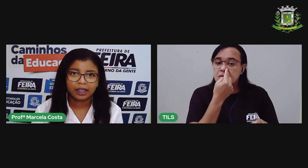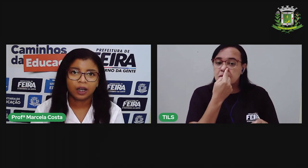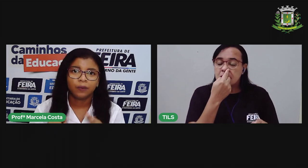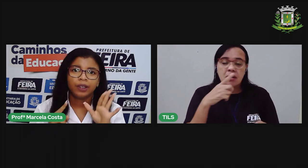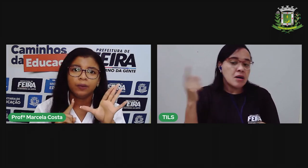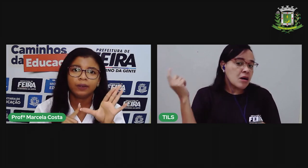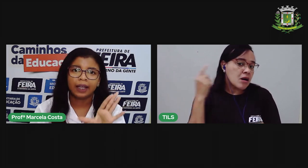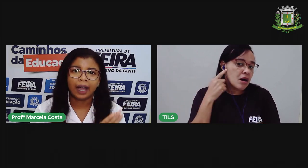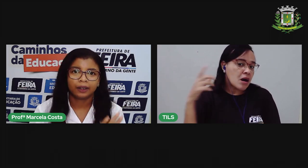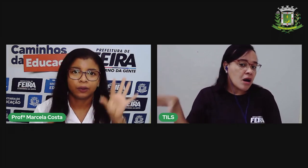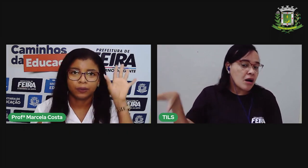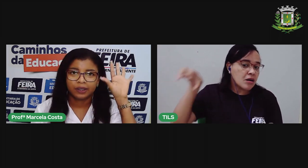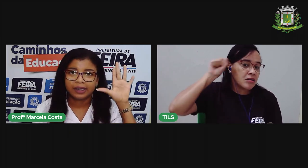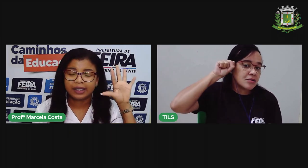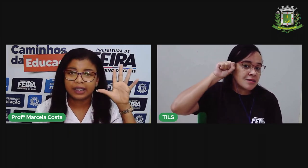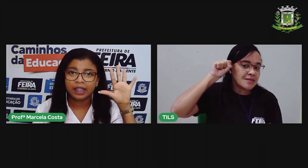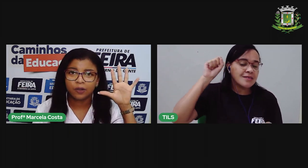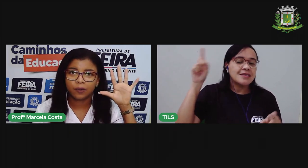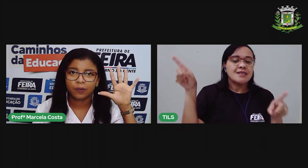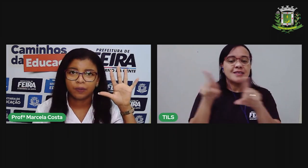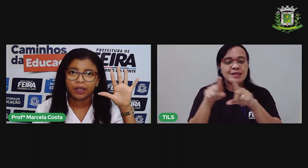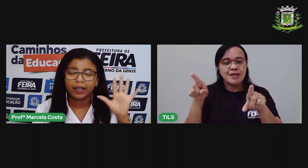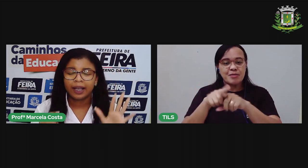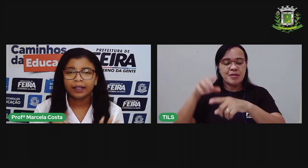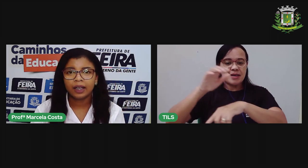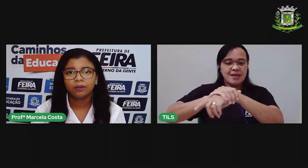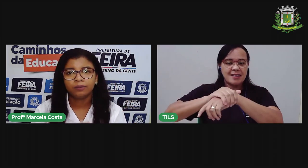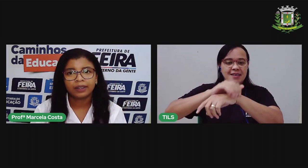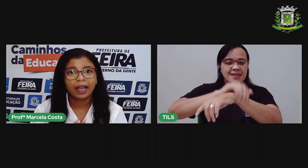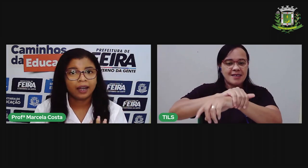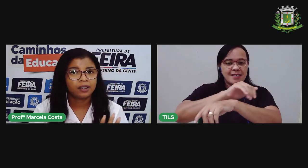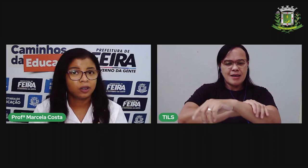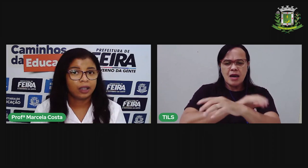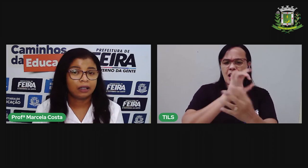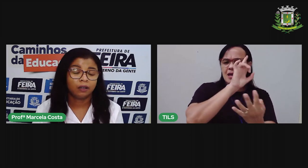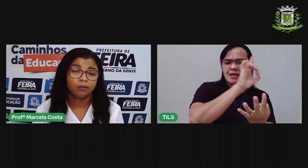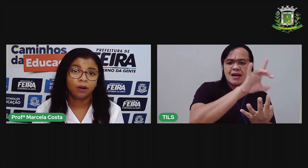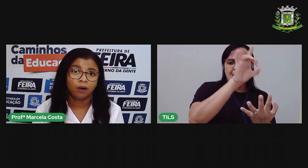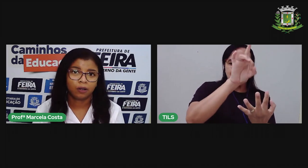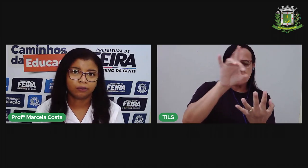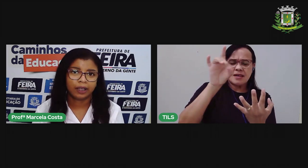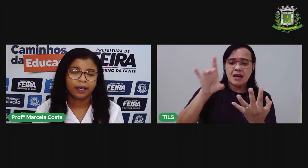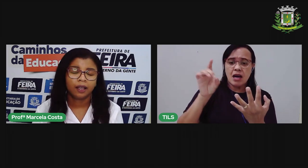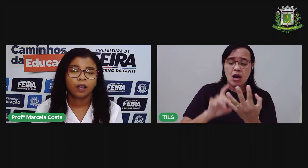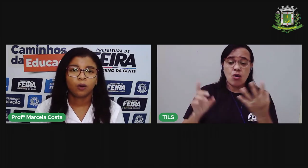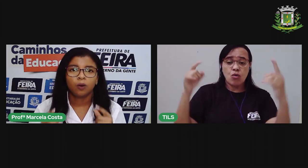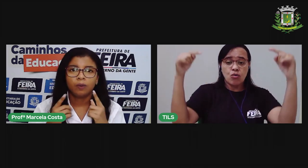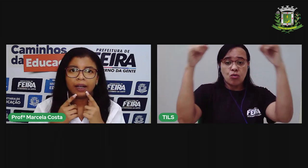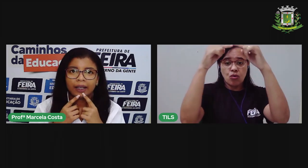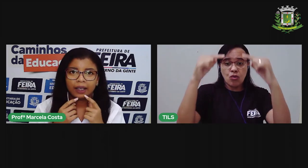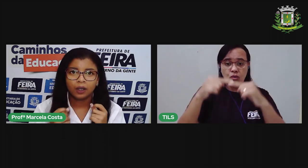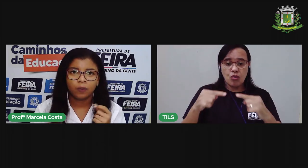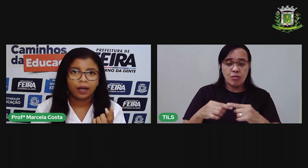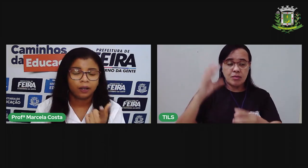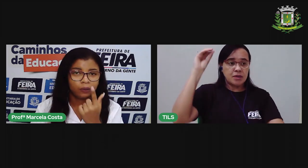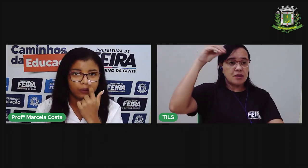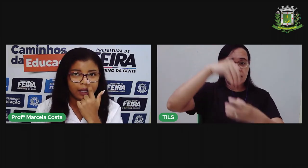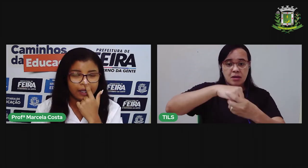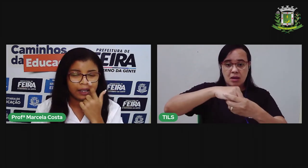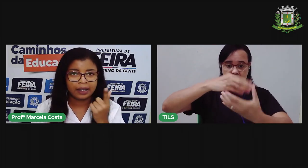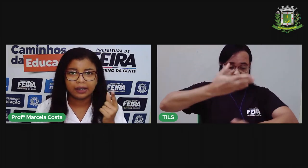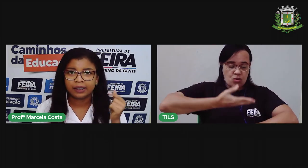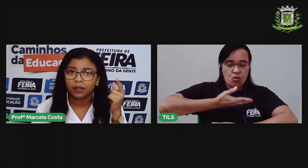audição e o tato. Cinco. Cada um está relacionado a um órgão, né? Como a língua,